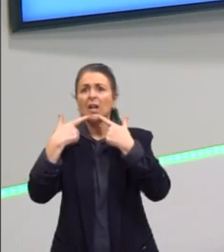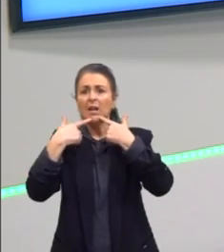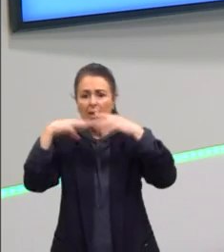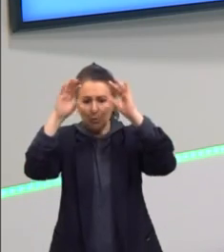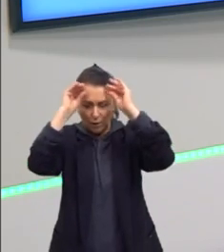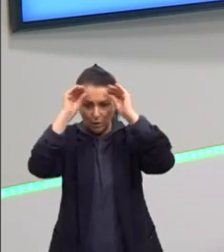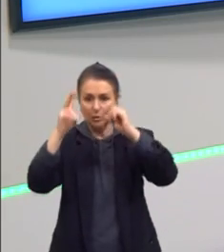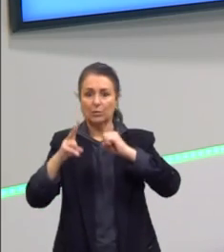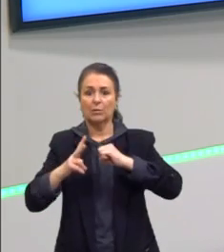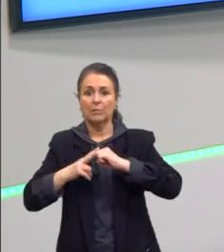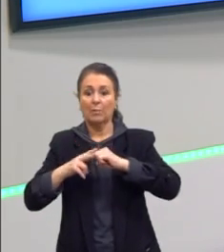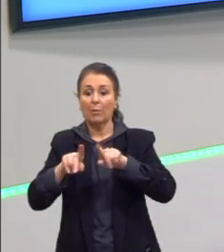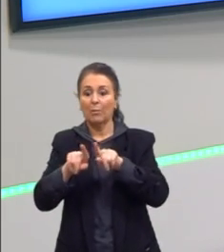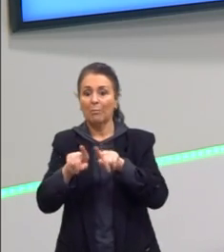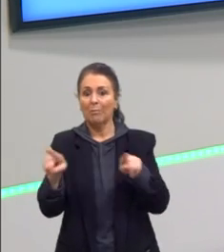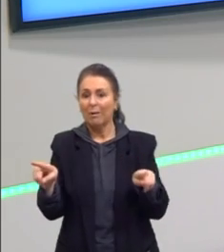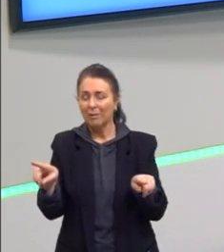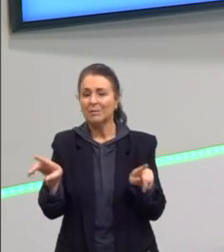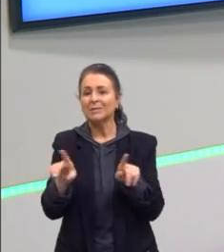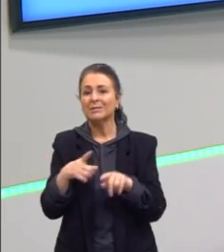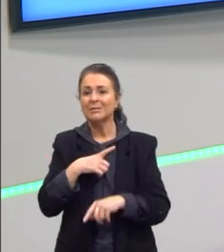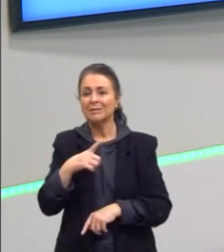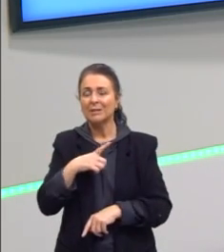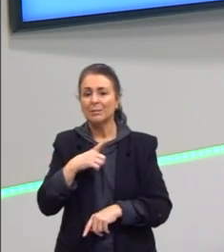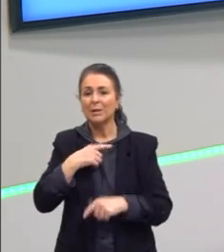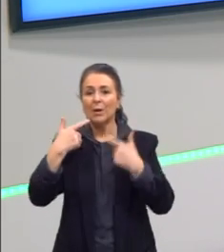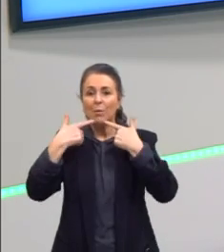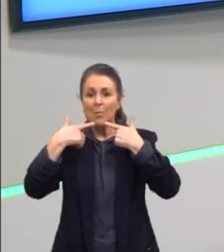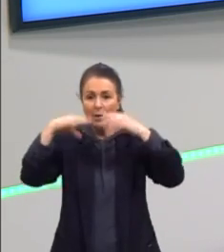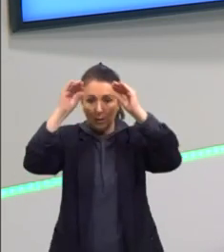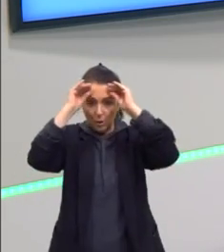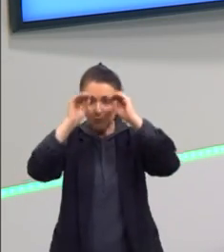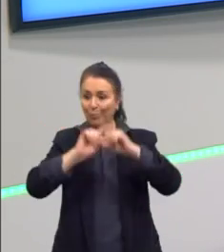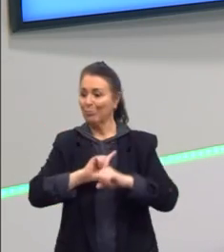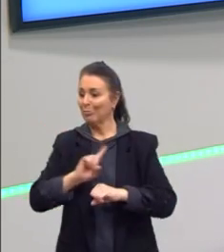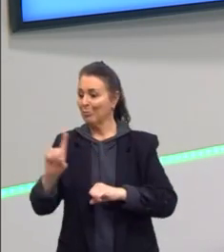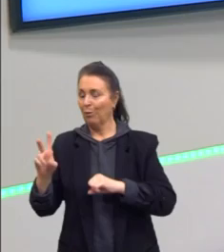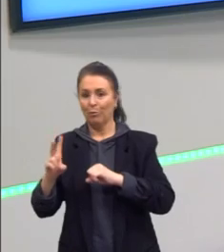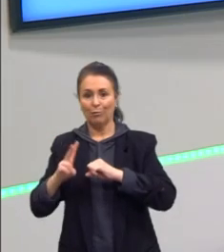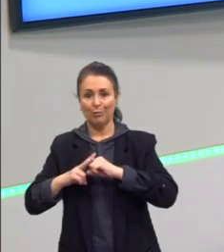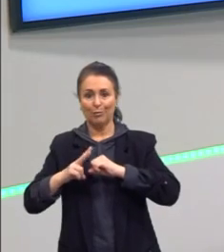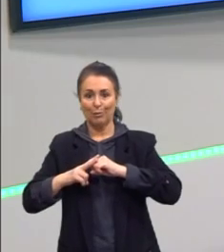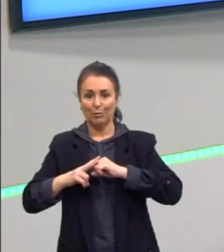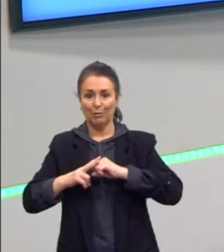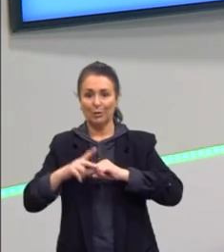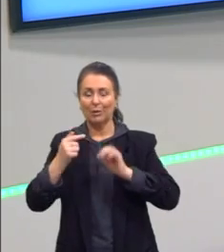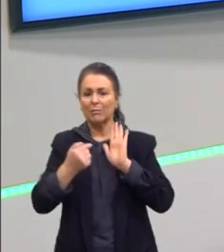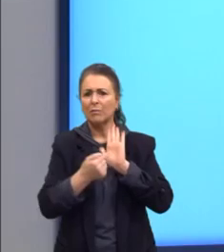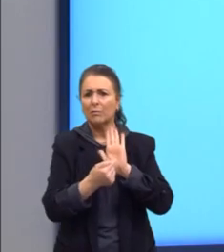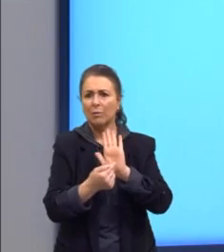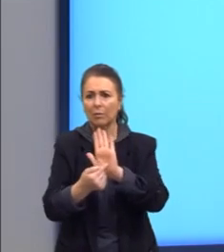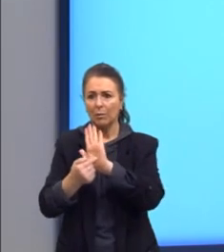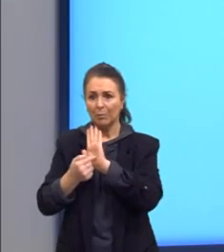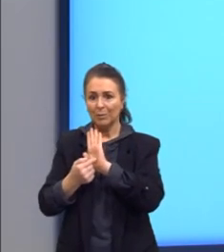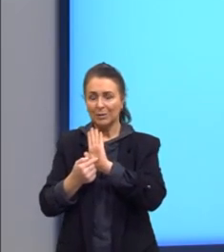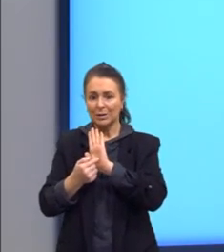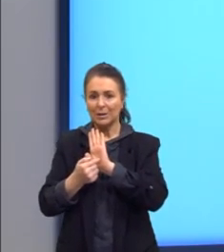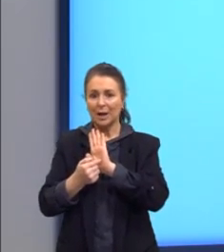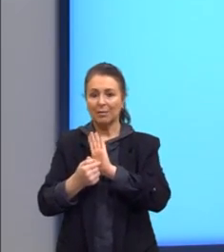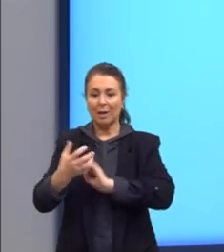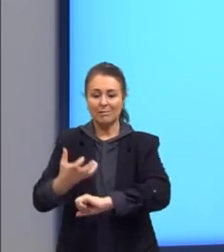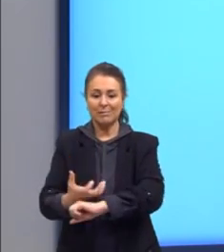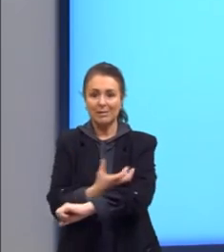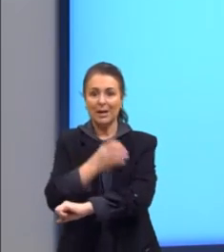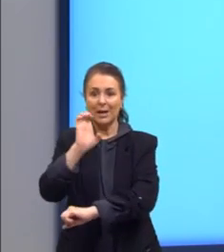verbal, mas a gente está falando aí de linguagem não verbal, que vai vir através do uso aí dos nossos emojis,